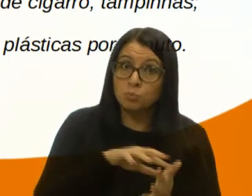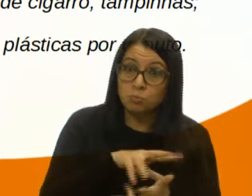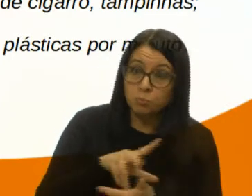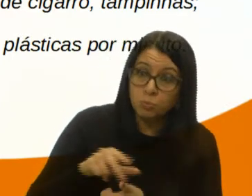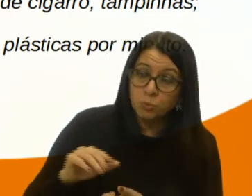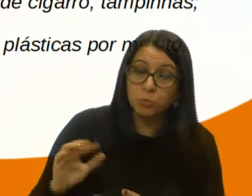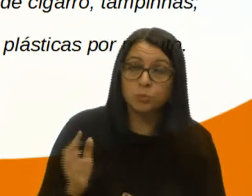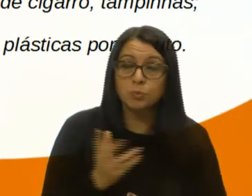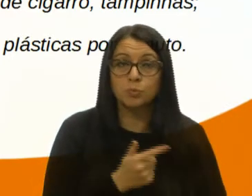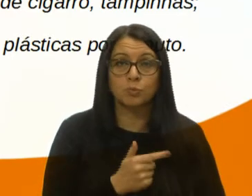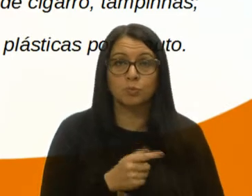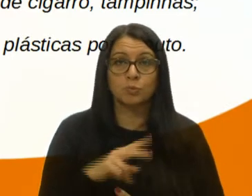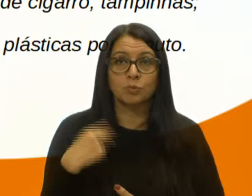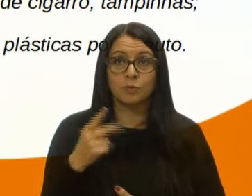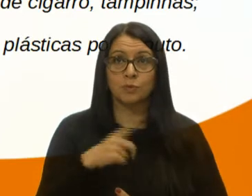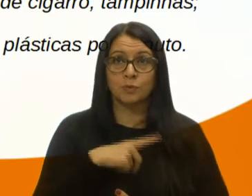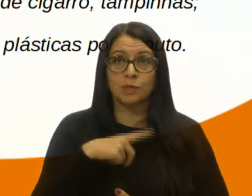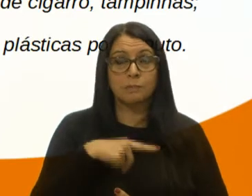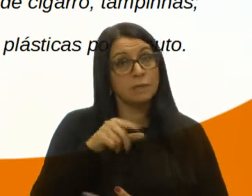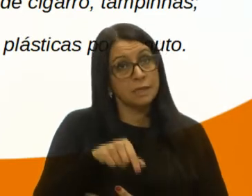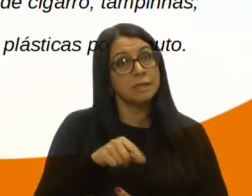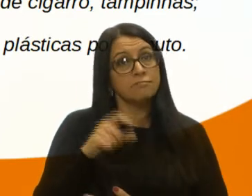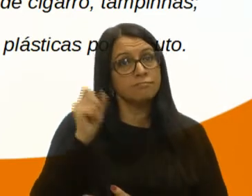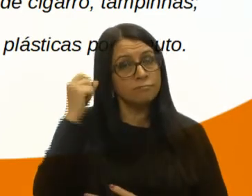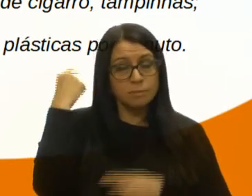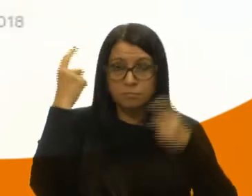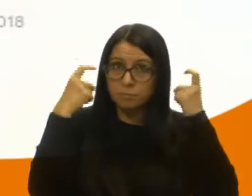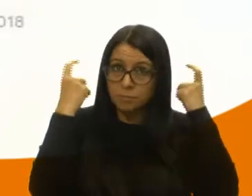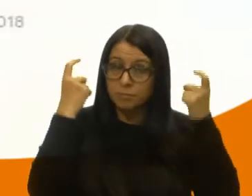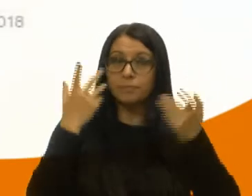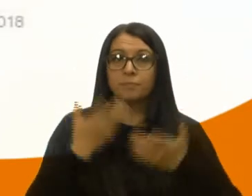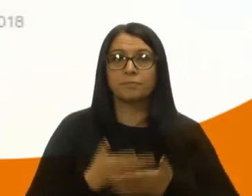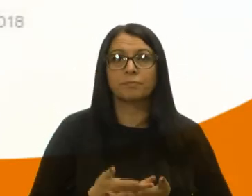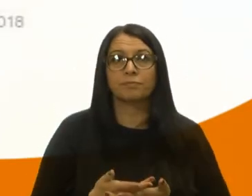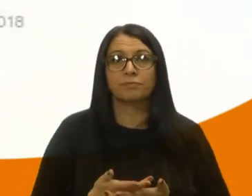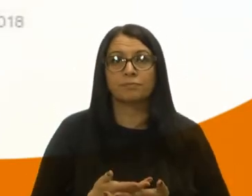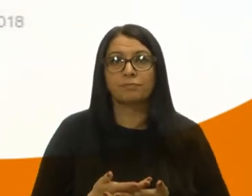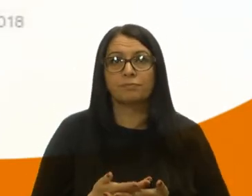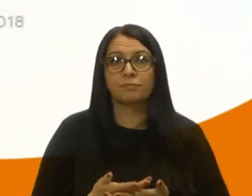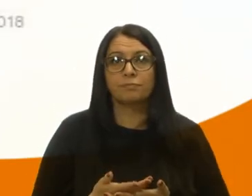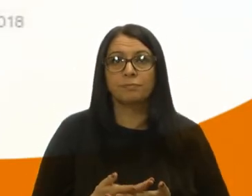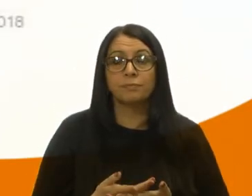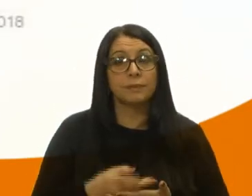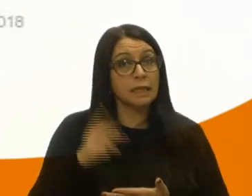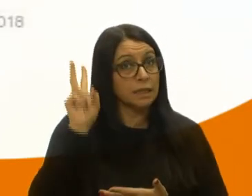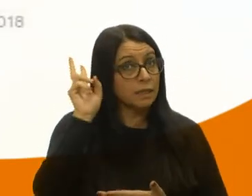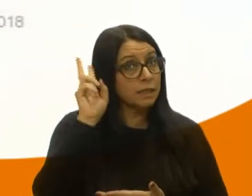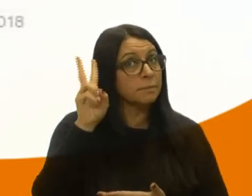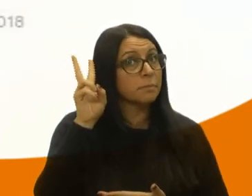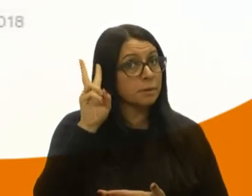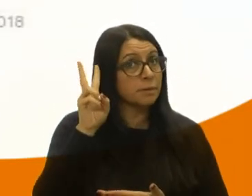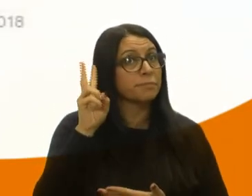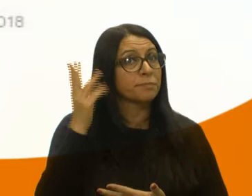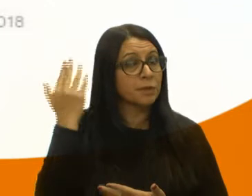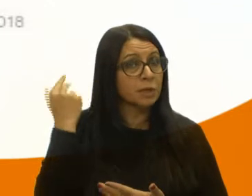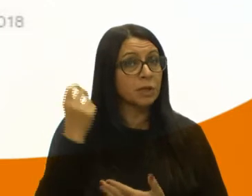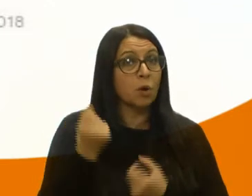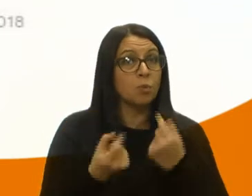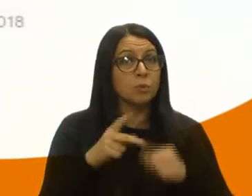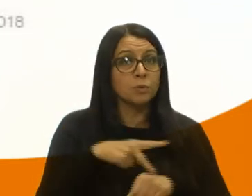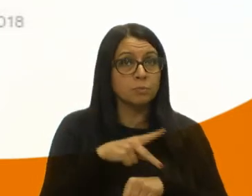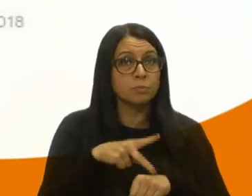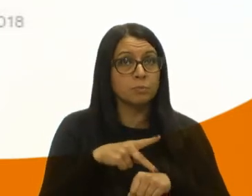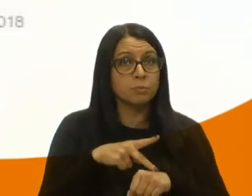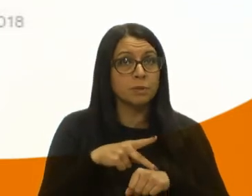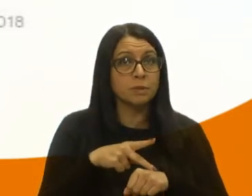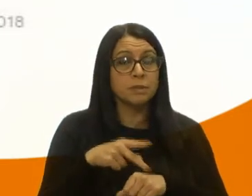e que nós temos aqui, sim, que nos preocupar com isso. E vale lembrar que alguns países, inclusive